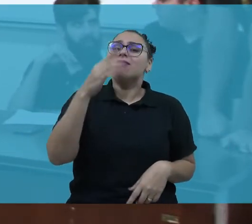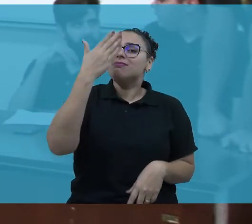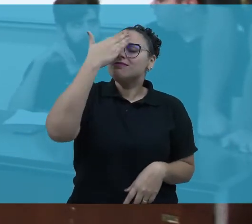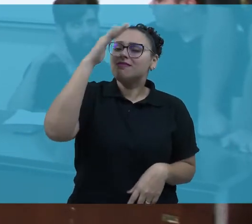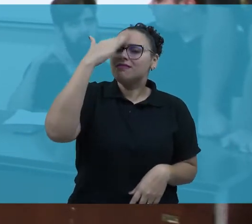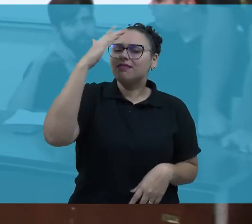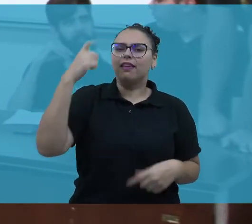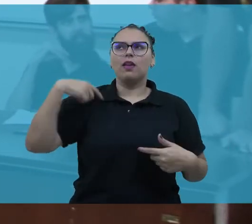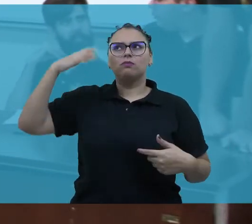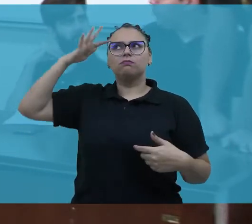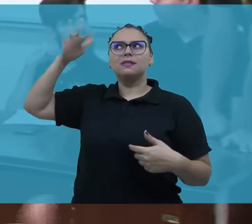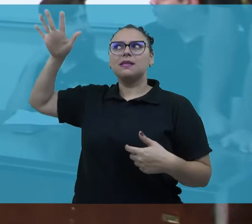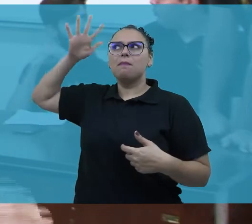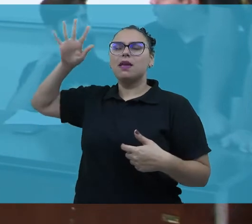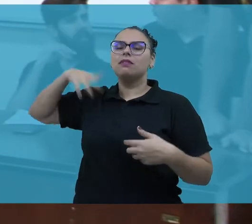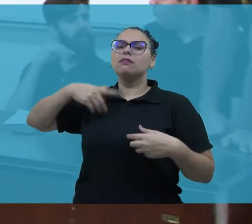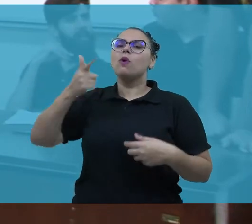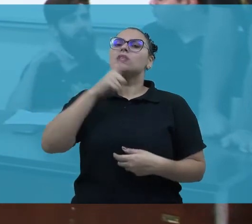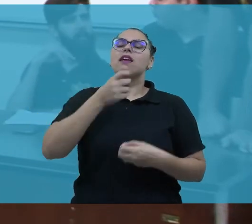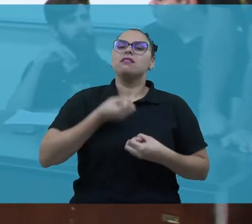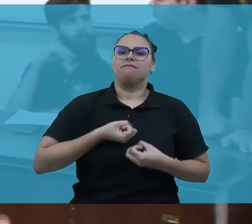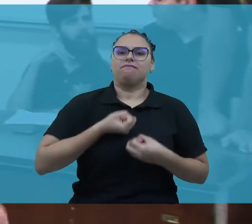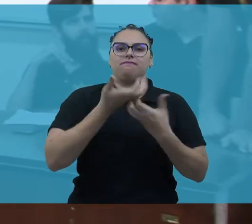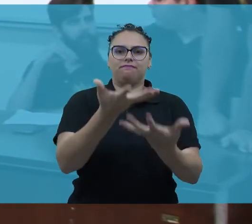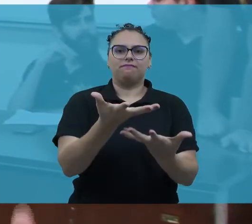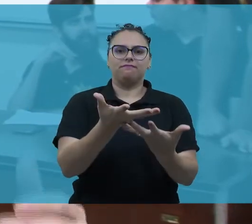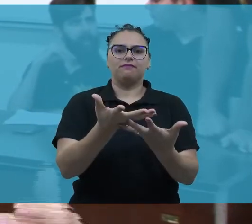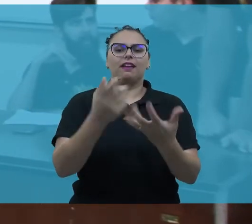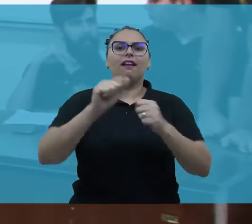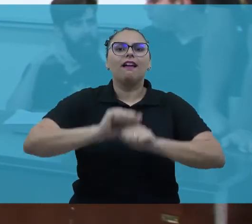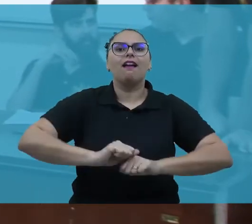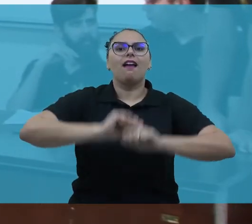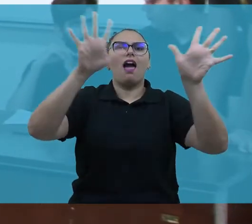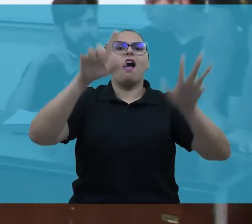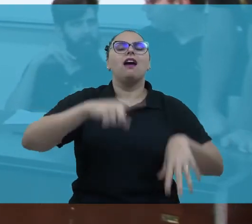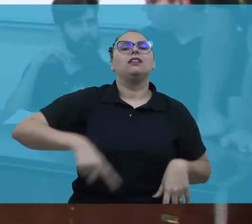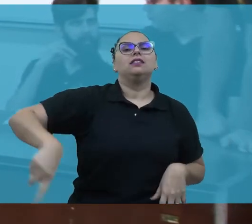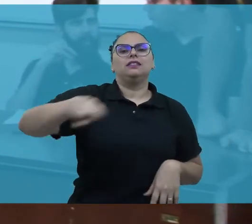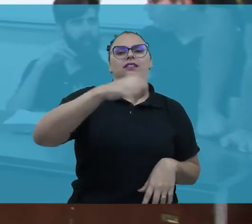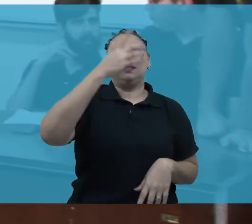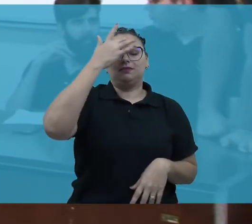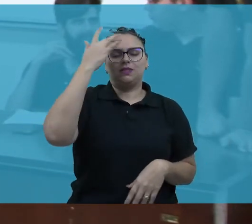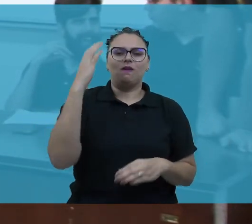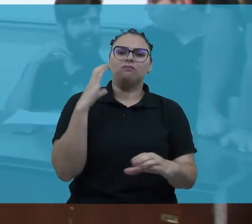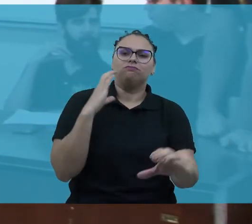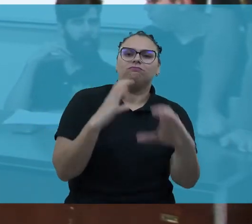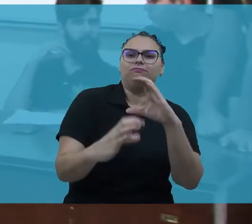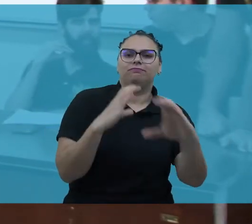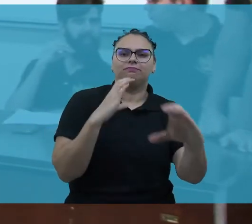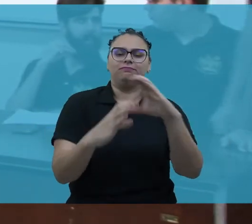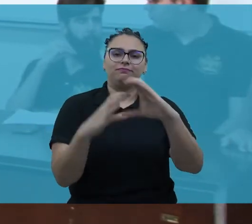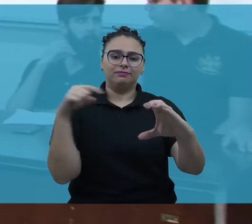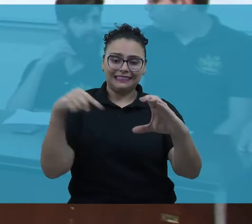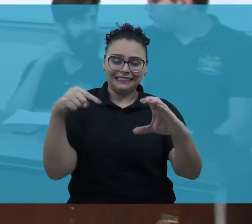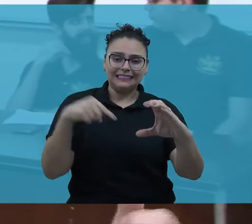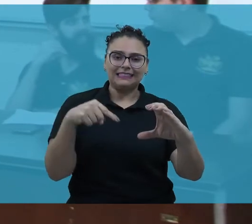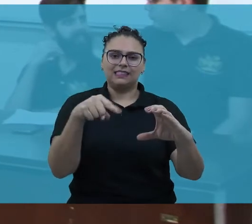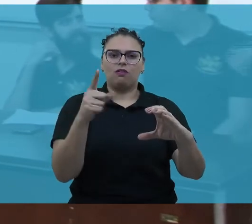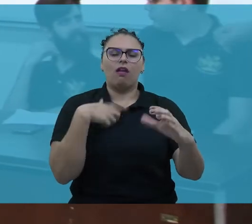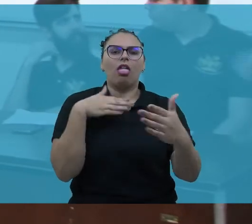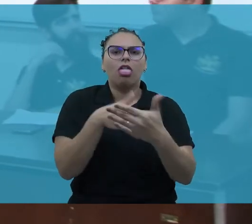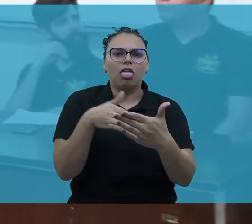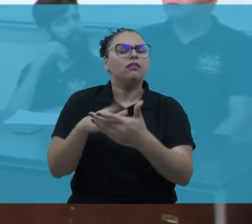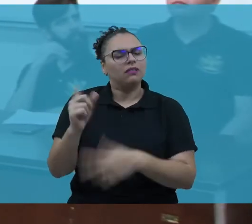é, em última instância, você aprender a transmitir as suas ideias, a falar o que você pensa da melhor forma possível para que a comunicação, que é algo